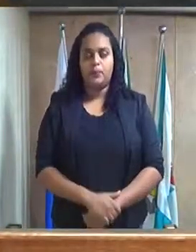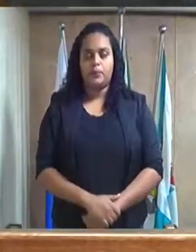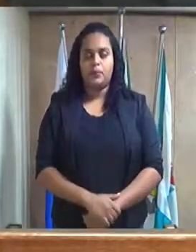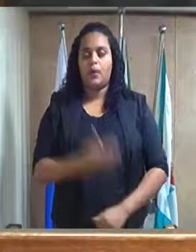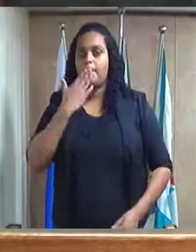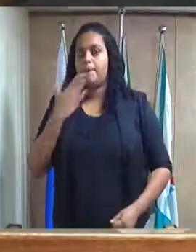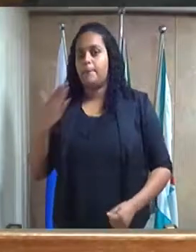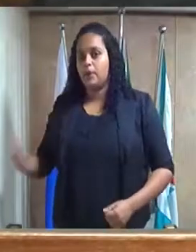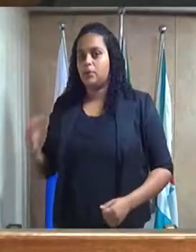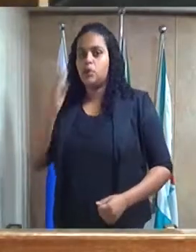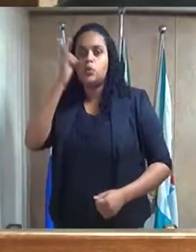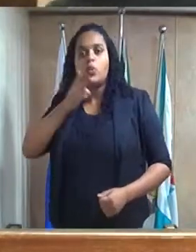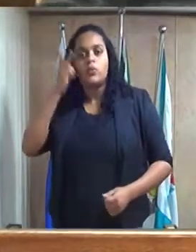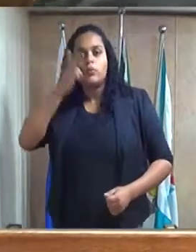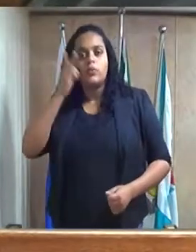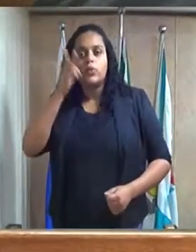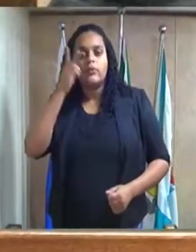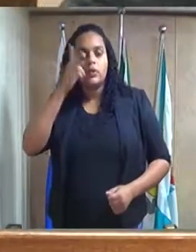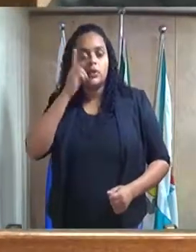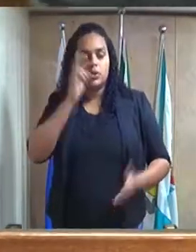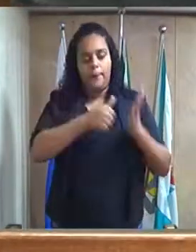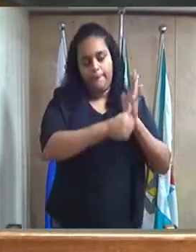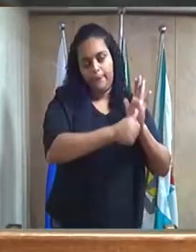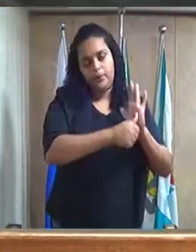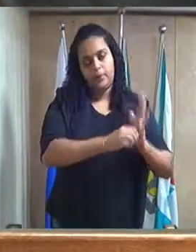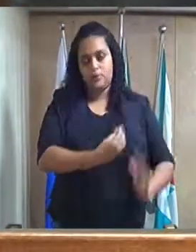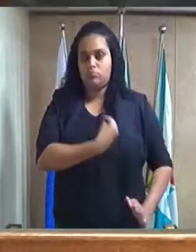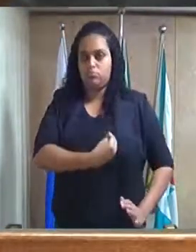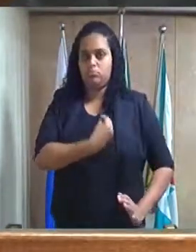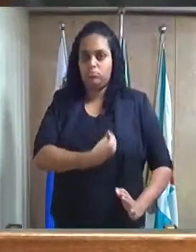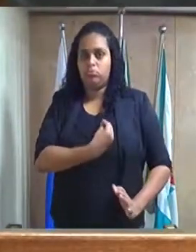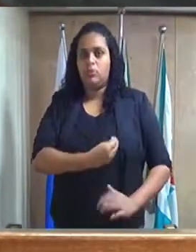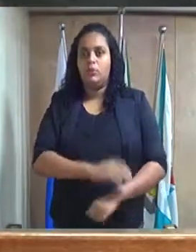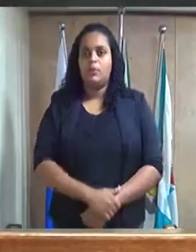peço os senhores vereadores que resistam presença no painel.